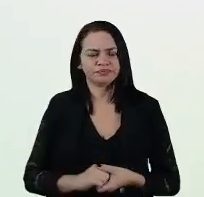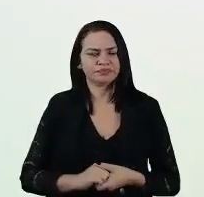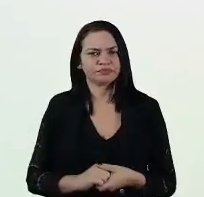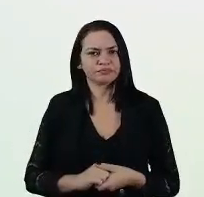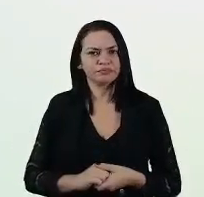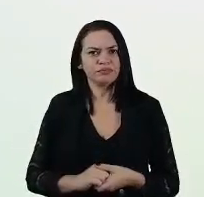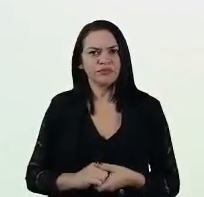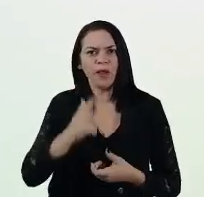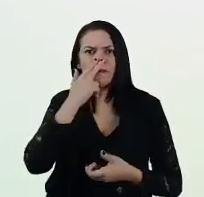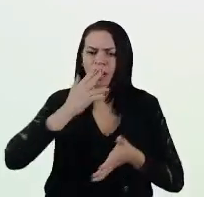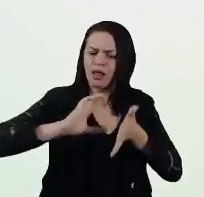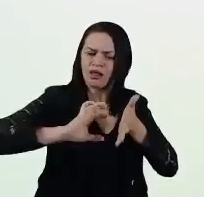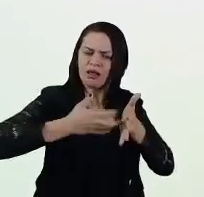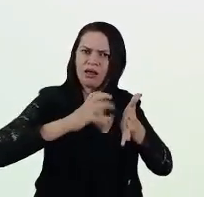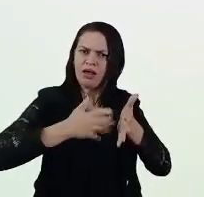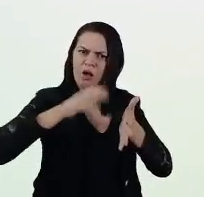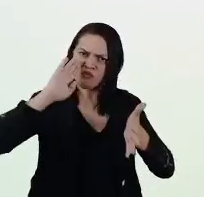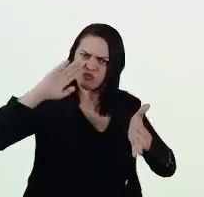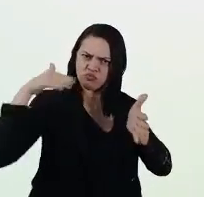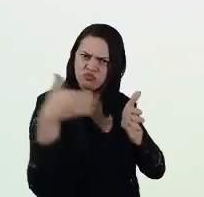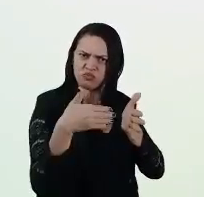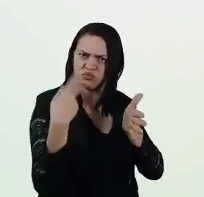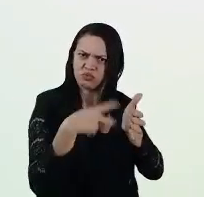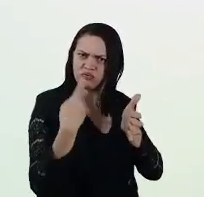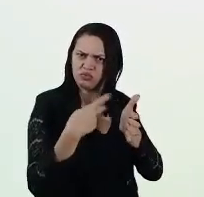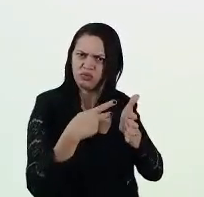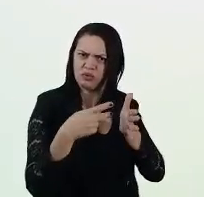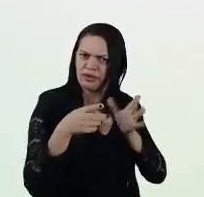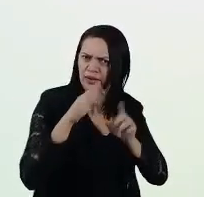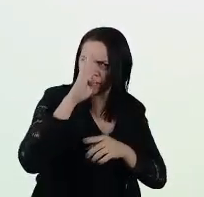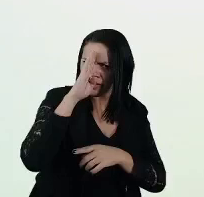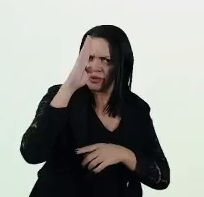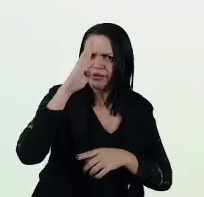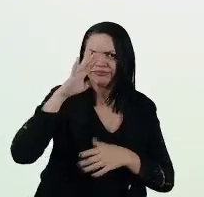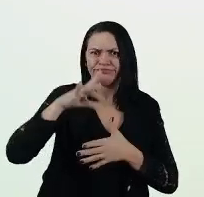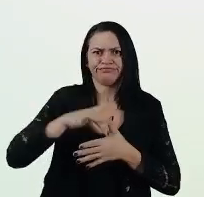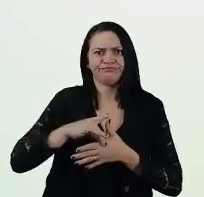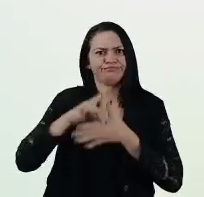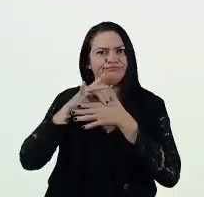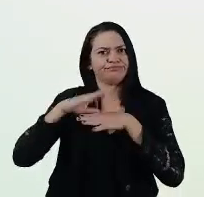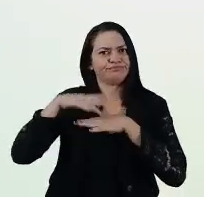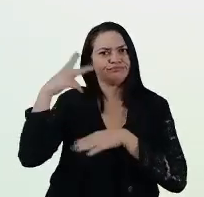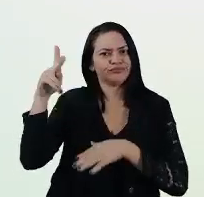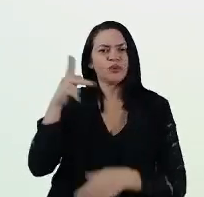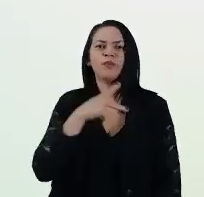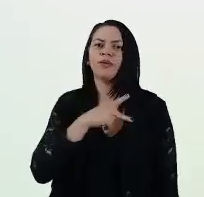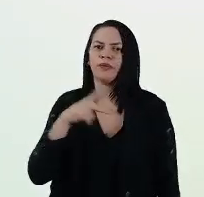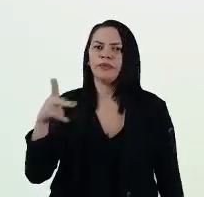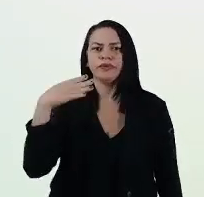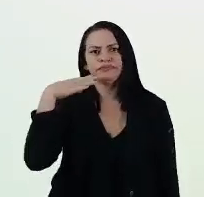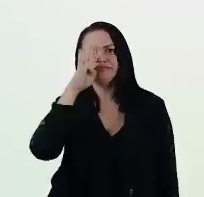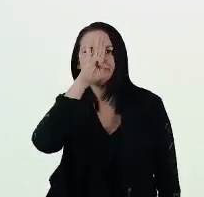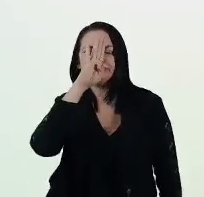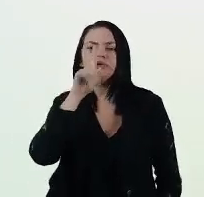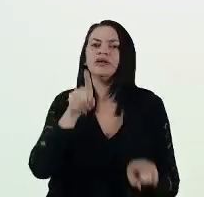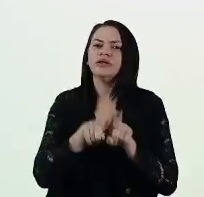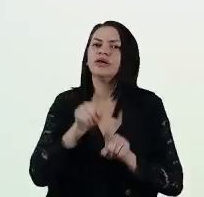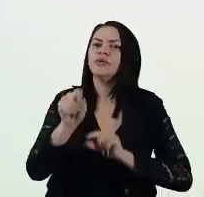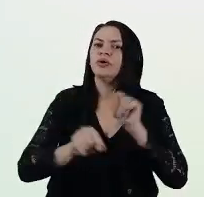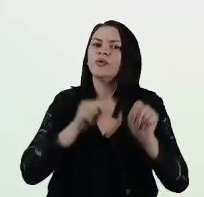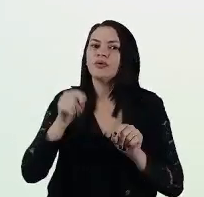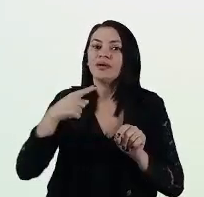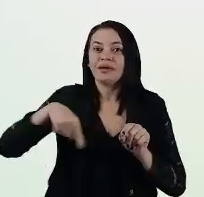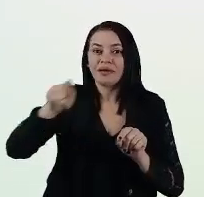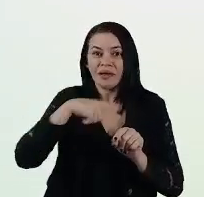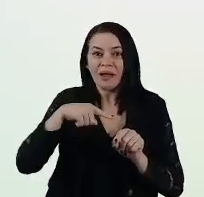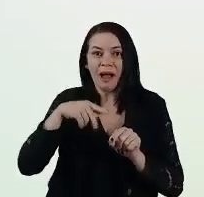da facção política liderada pelo atual presidente da República. De modo que a